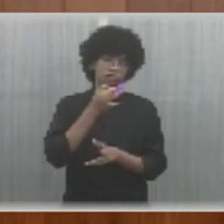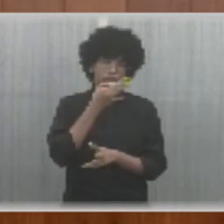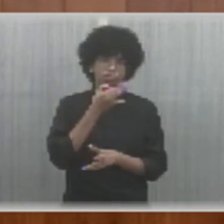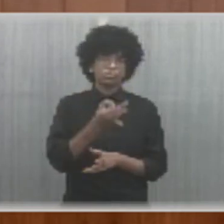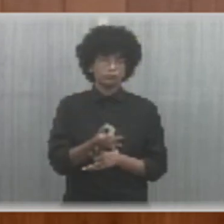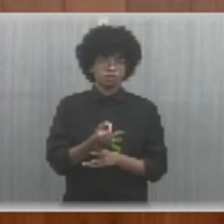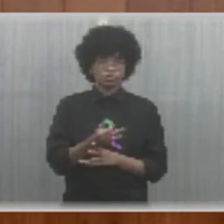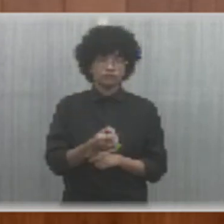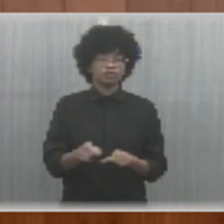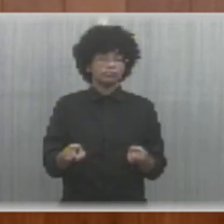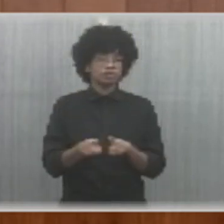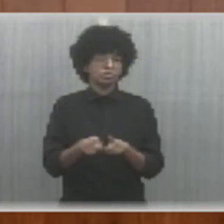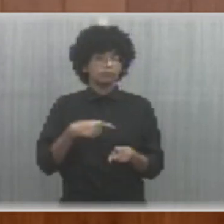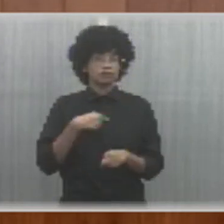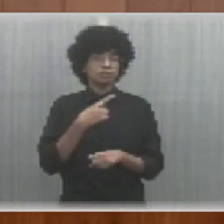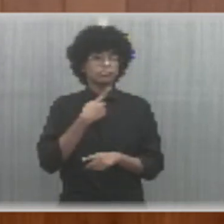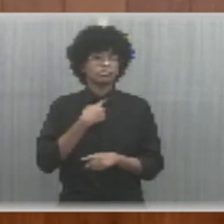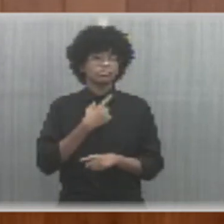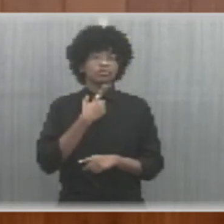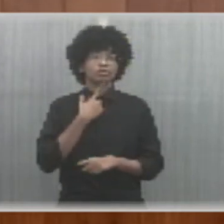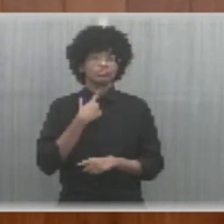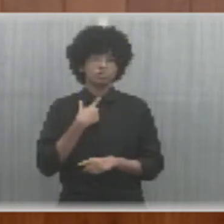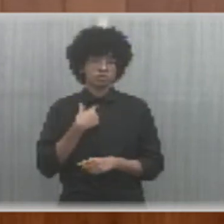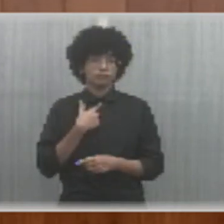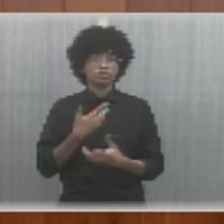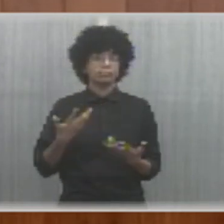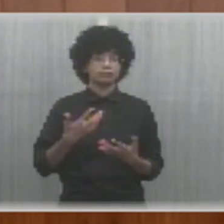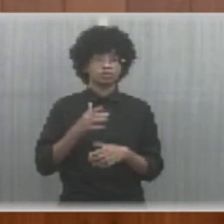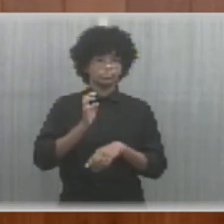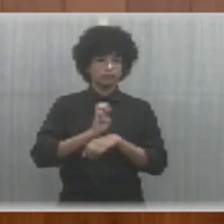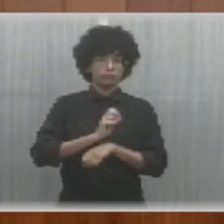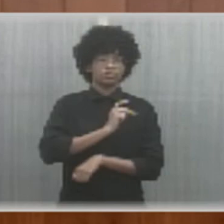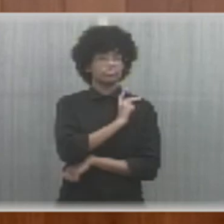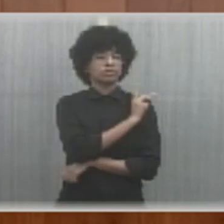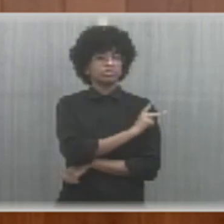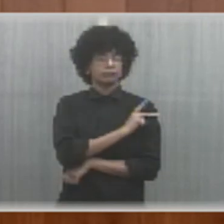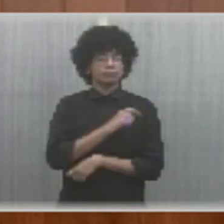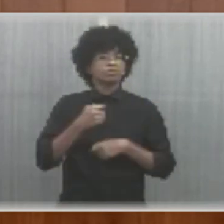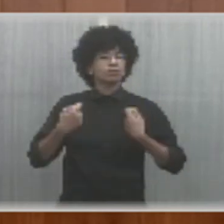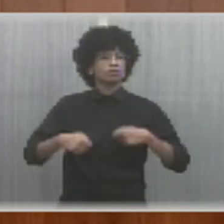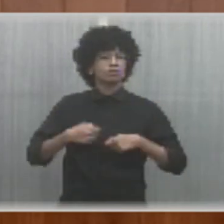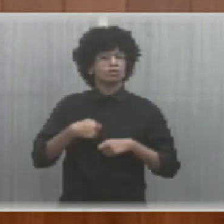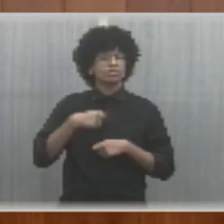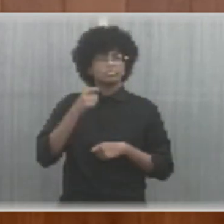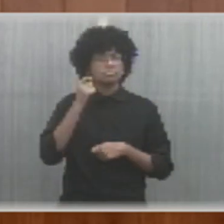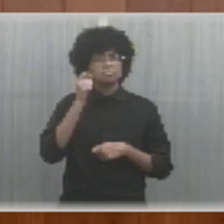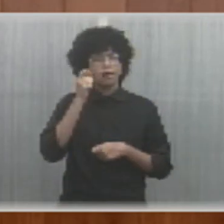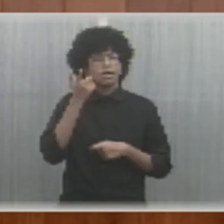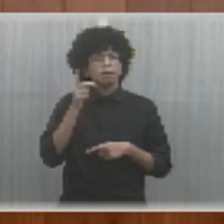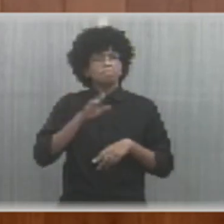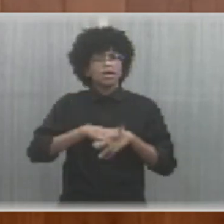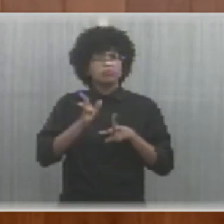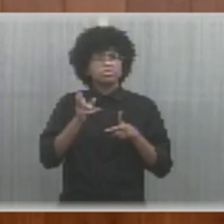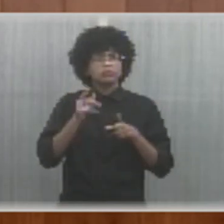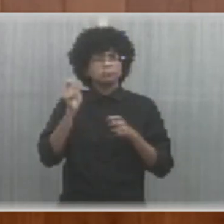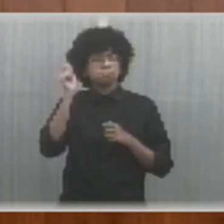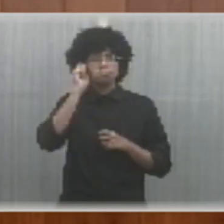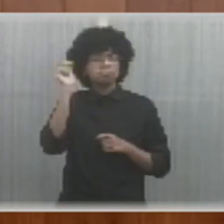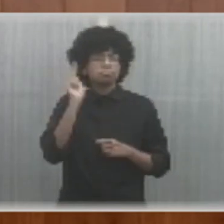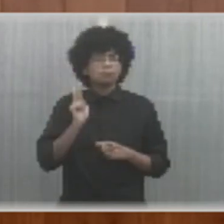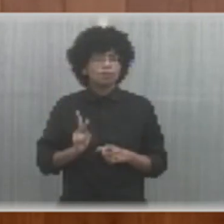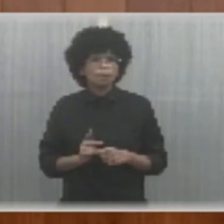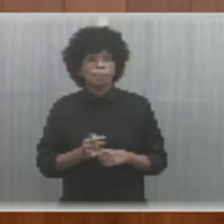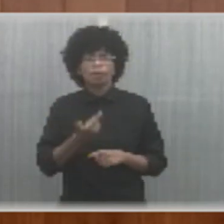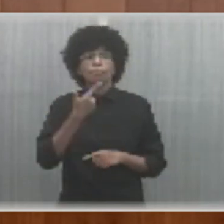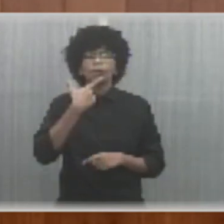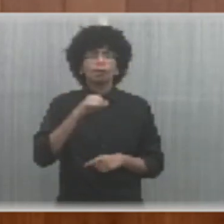E tenho um desejo também, senhor presidente, que o Estado do Piauí seja mais diligente com quem compra, com